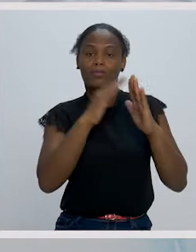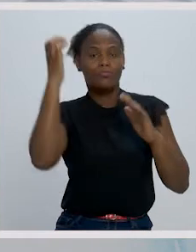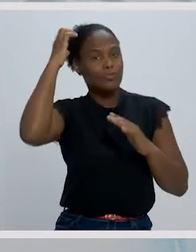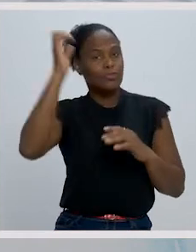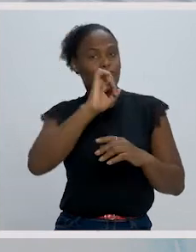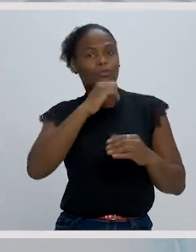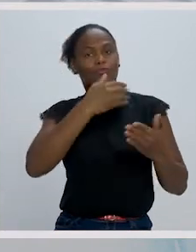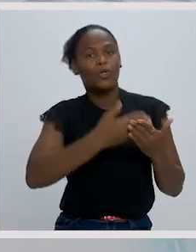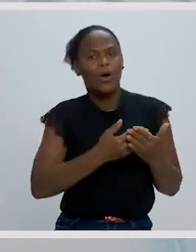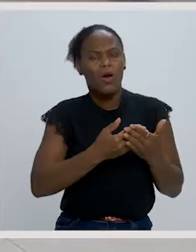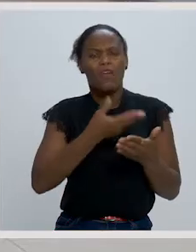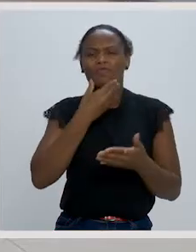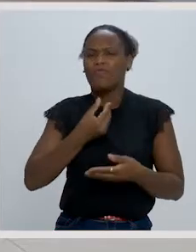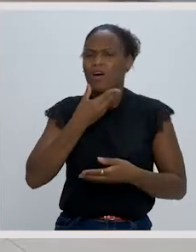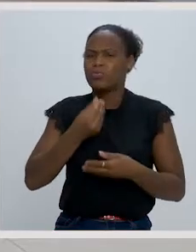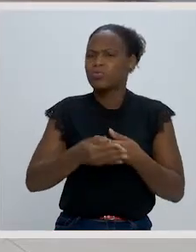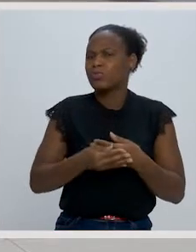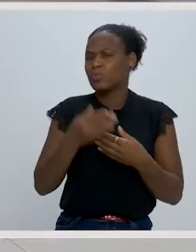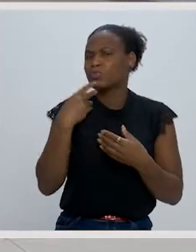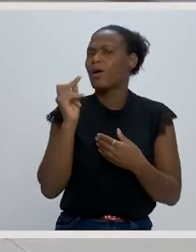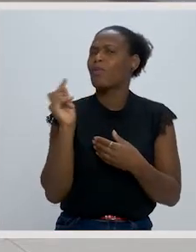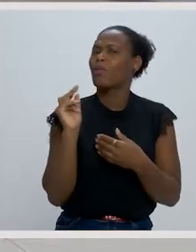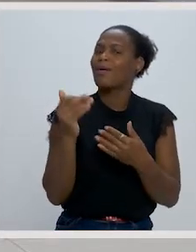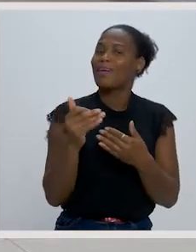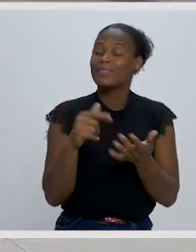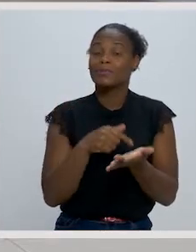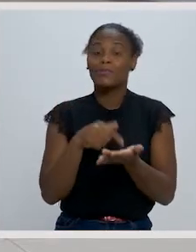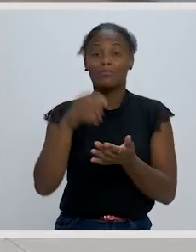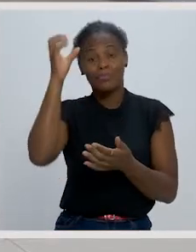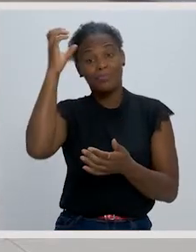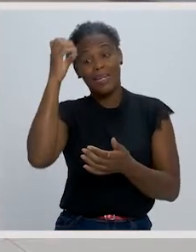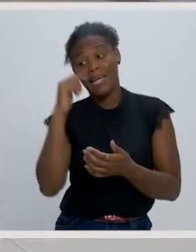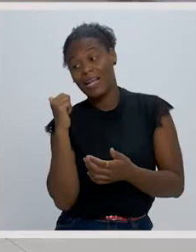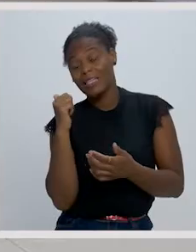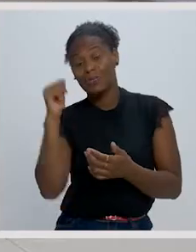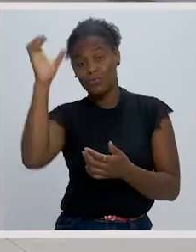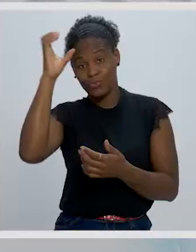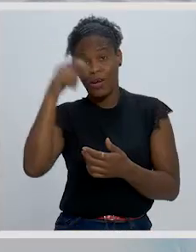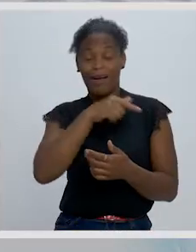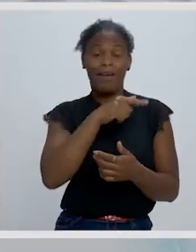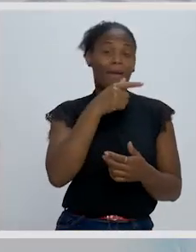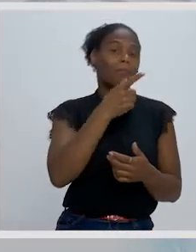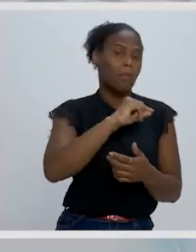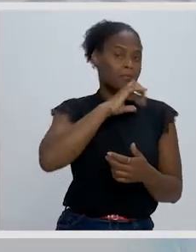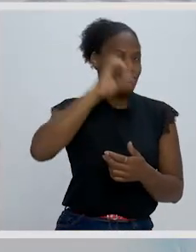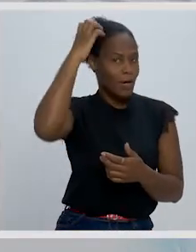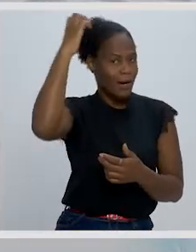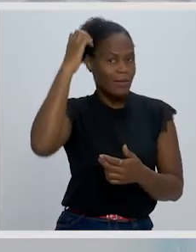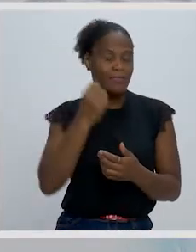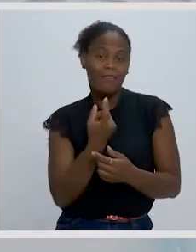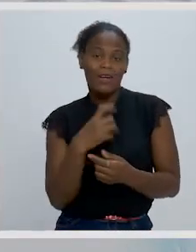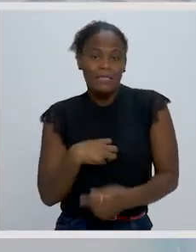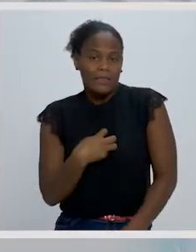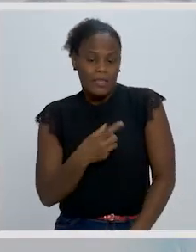velho de muitos anos. O príncipe era o gênio. O gênio era o príncipe. Falta ao nosso